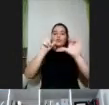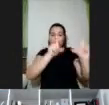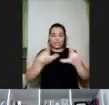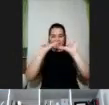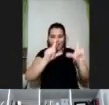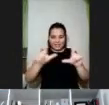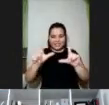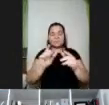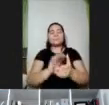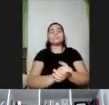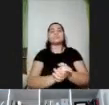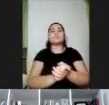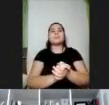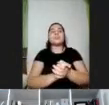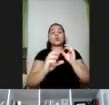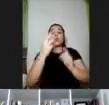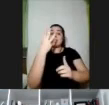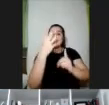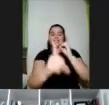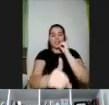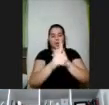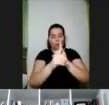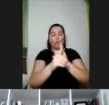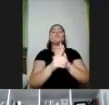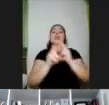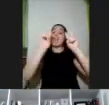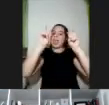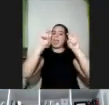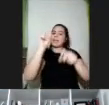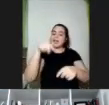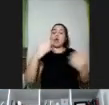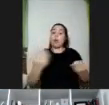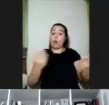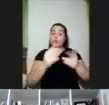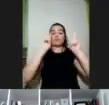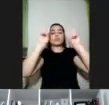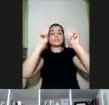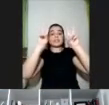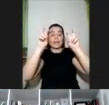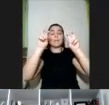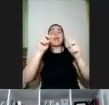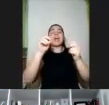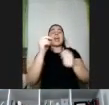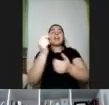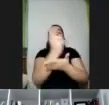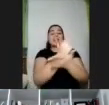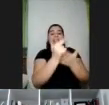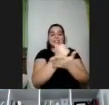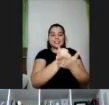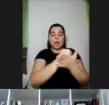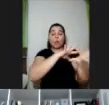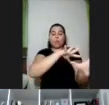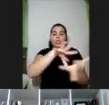terceiro encontro o tema vai ser esse, né? Hoje o foco vai ser mais o desenho universal para a aprendizagem mesmo. Eu gosto de